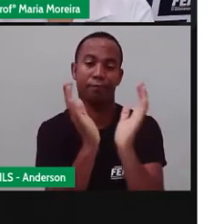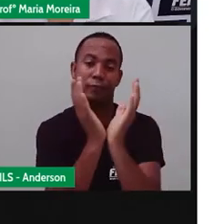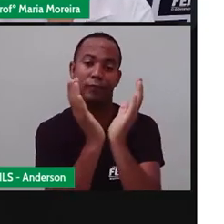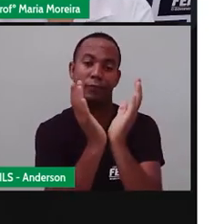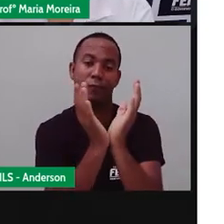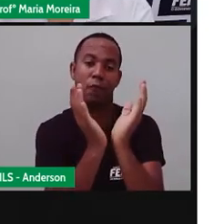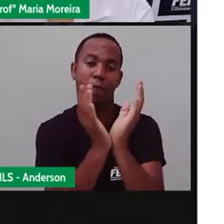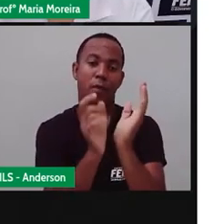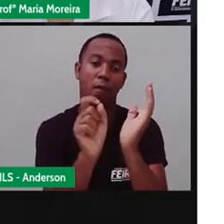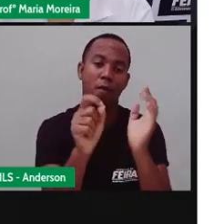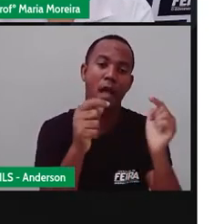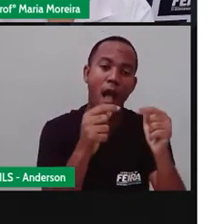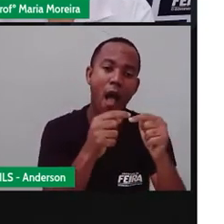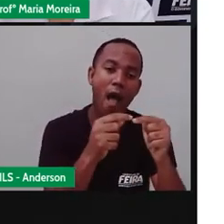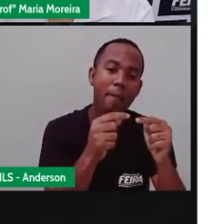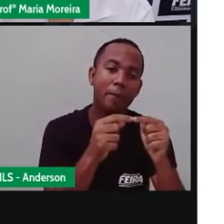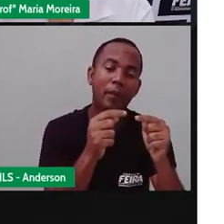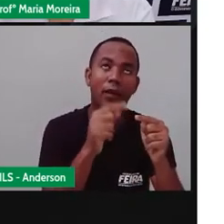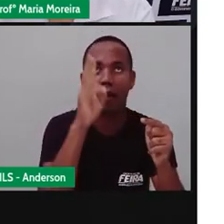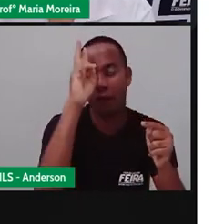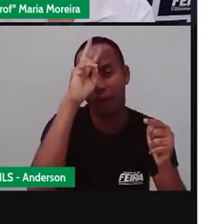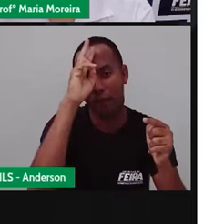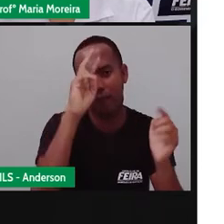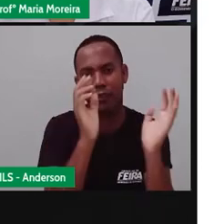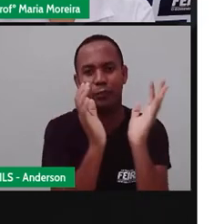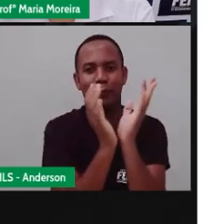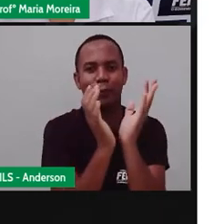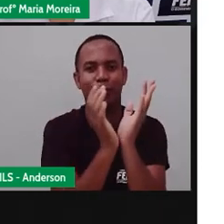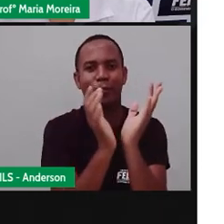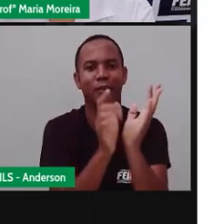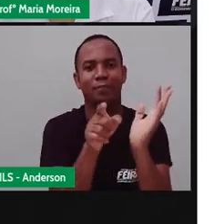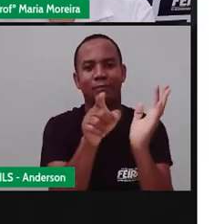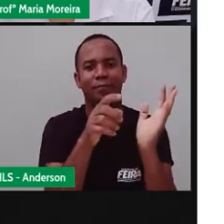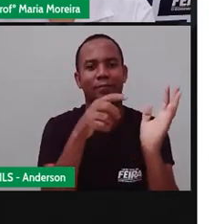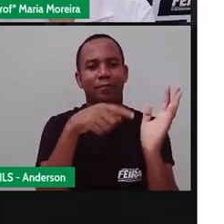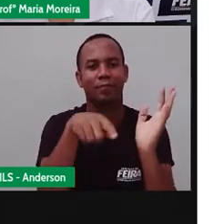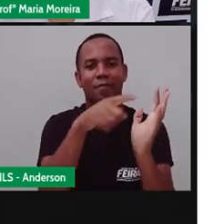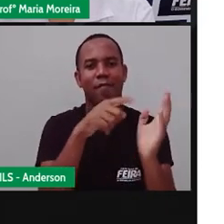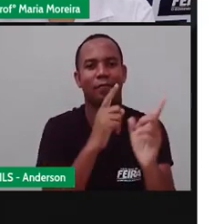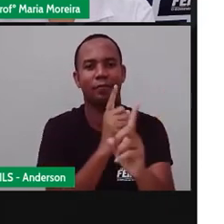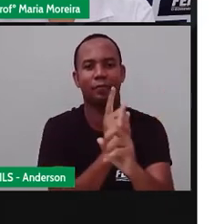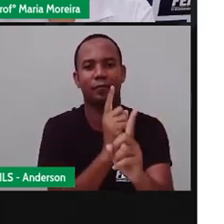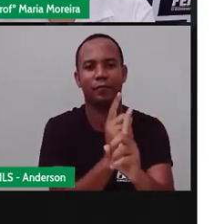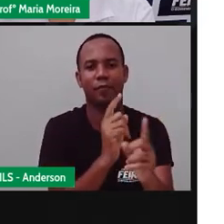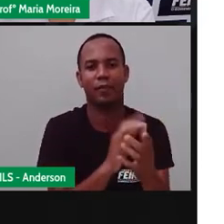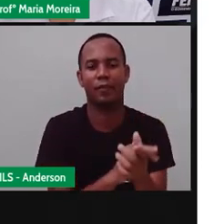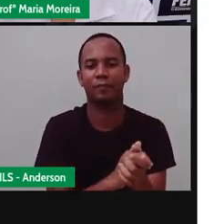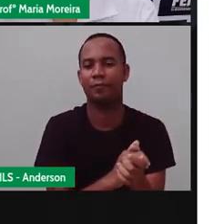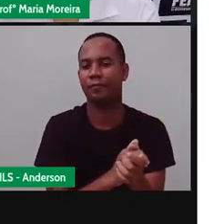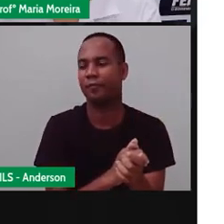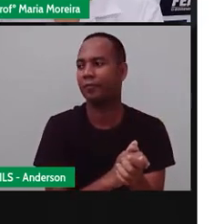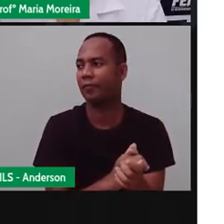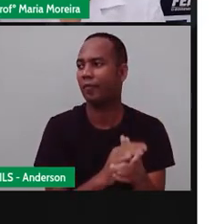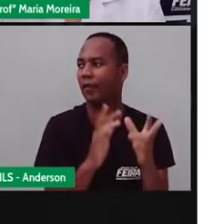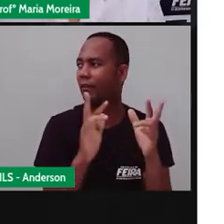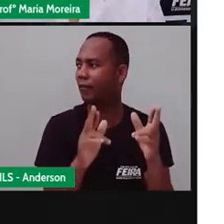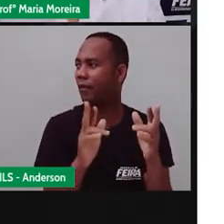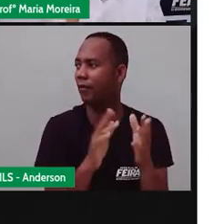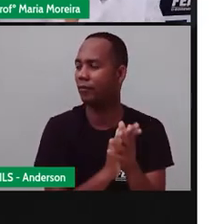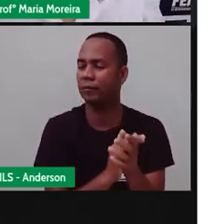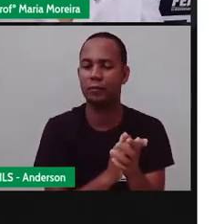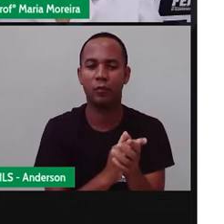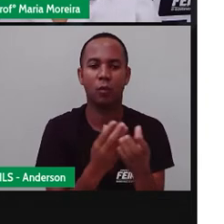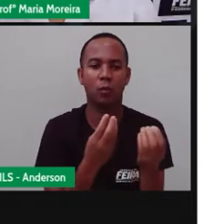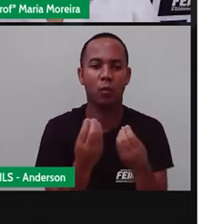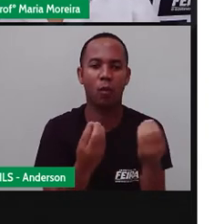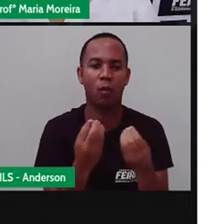Especialmente associadas à sua ocupação. E ao local em que se encontram. Então, olha só. Essas